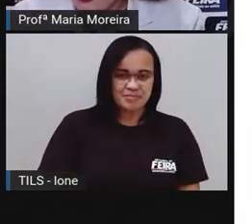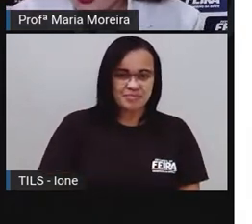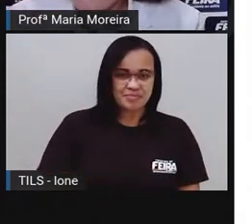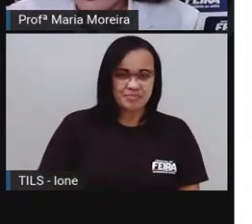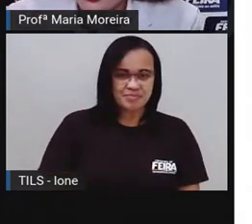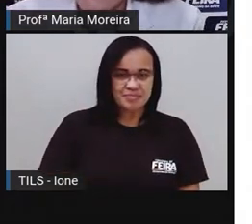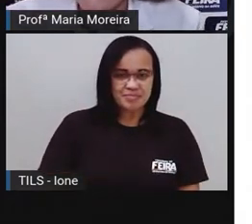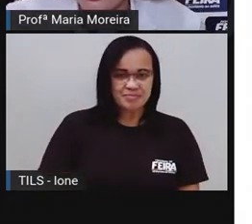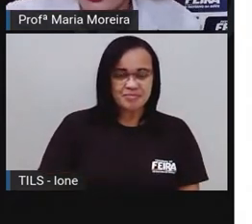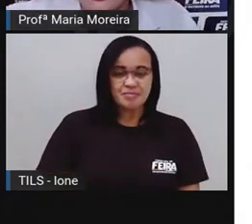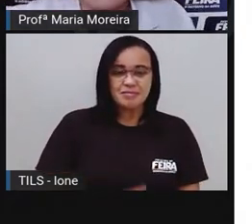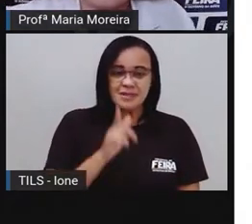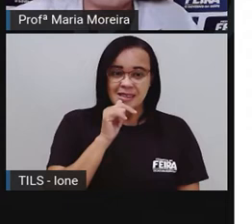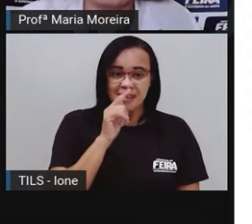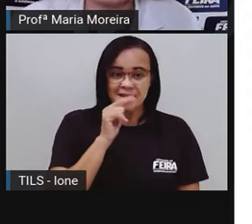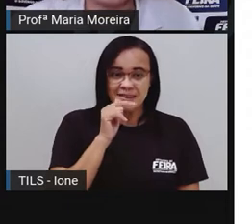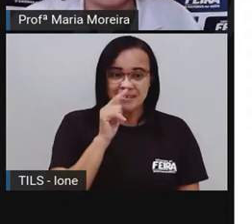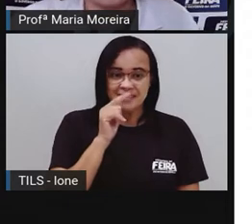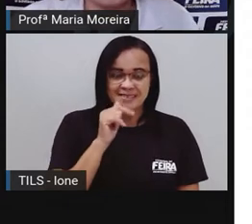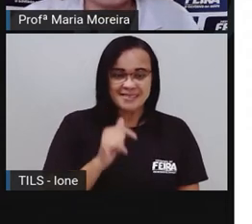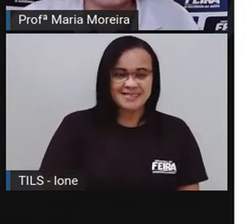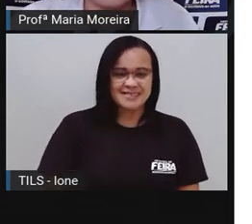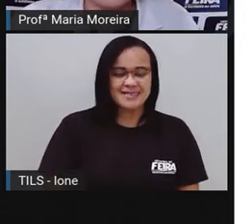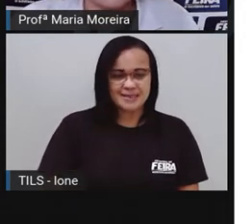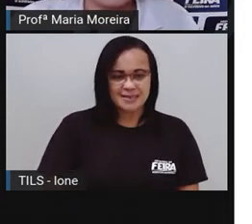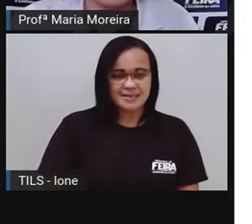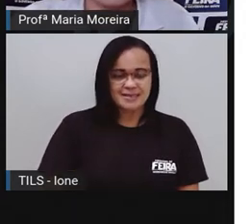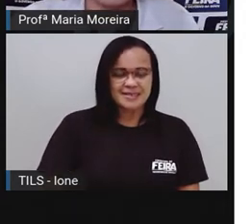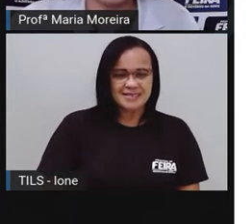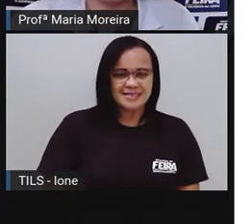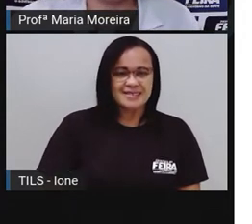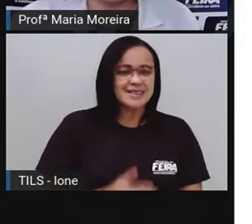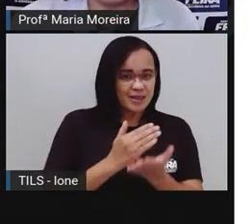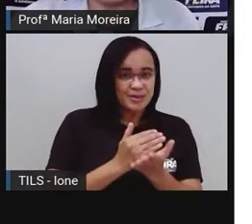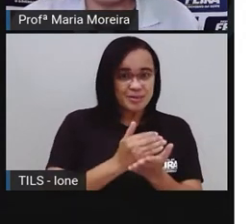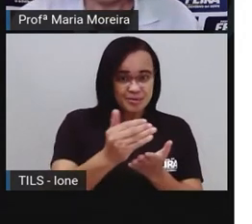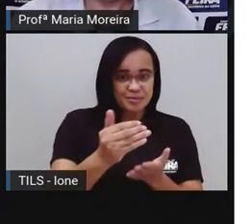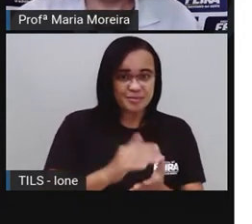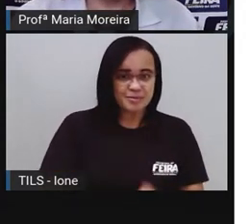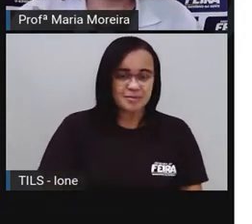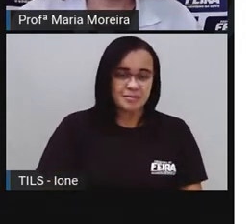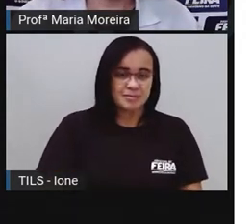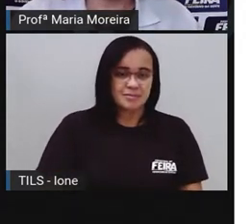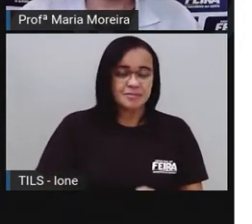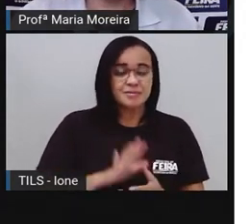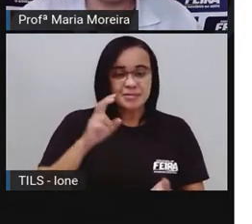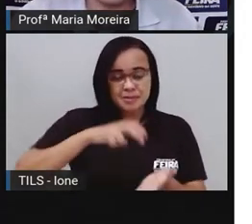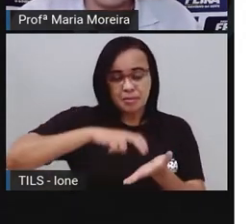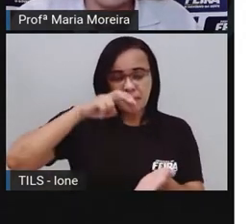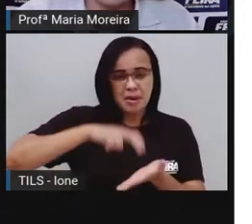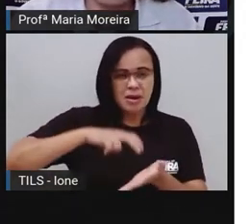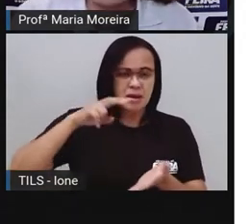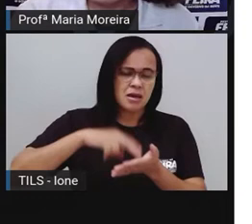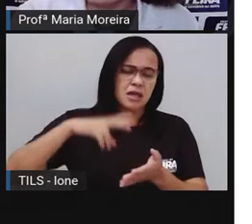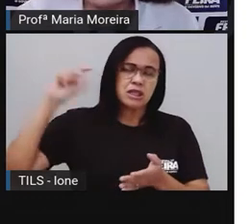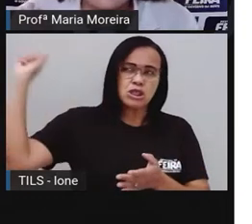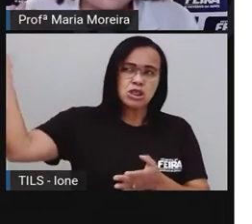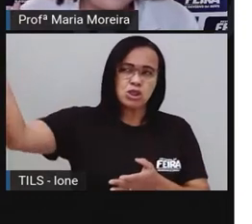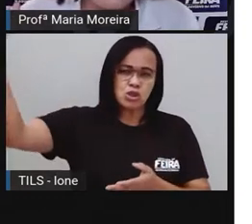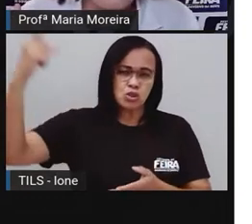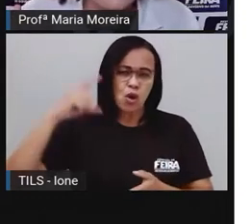A falhar com a voz dela? E vamos começar. Bom, na manhã ensolarada,